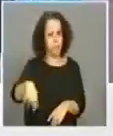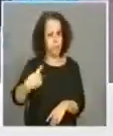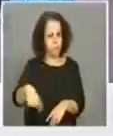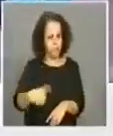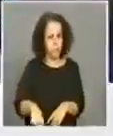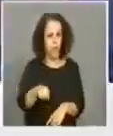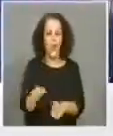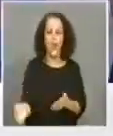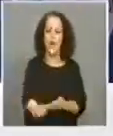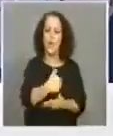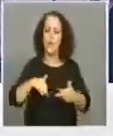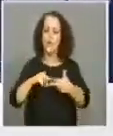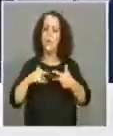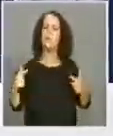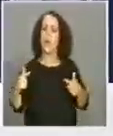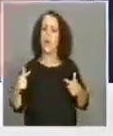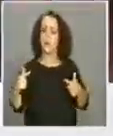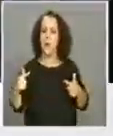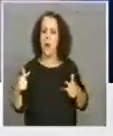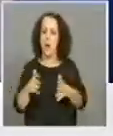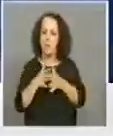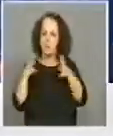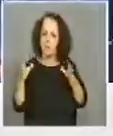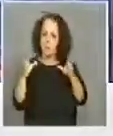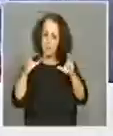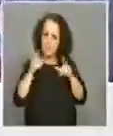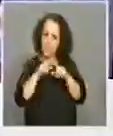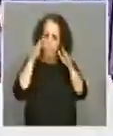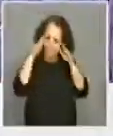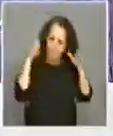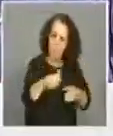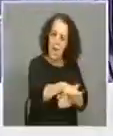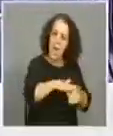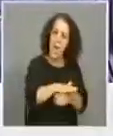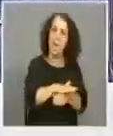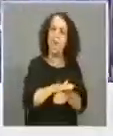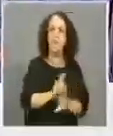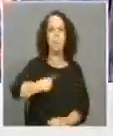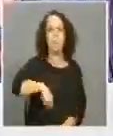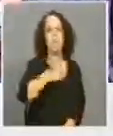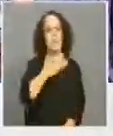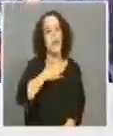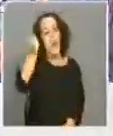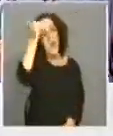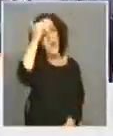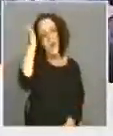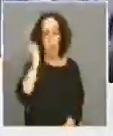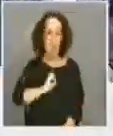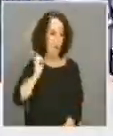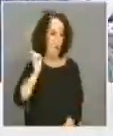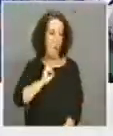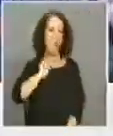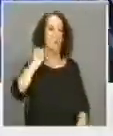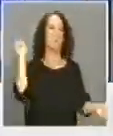municipais foram muito direcionados nessa área mas não estamos nada arrependidos, antes pelo contrário. É importante termos a